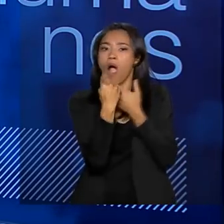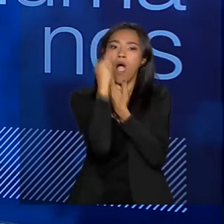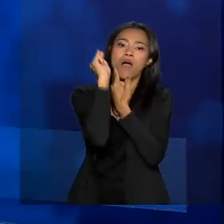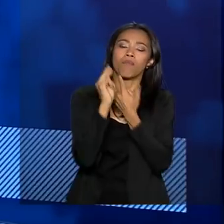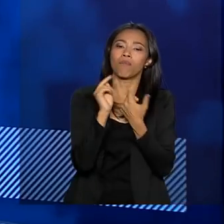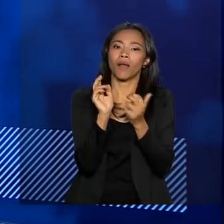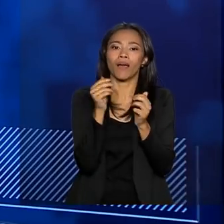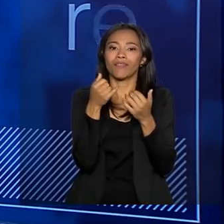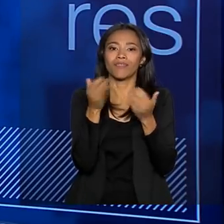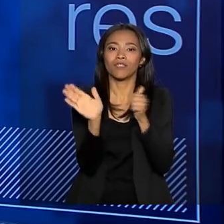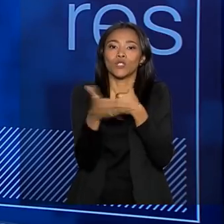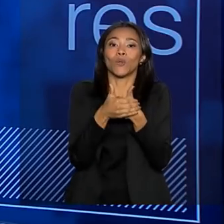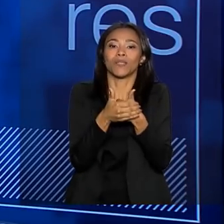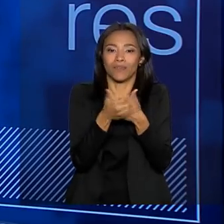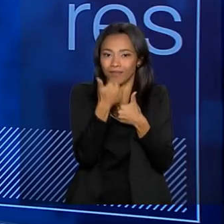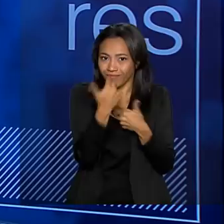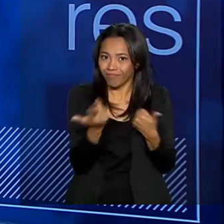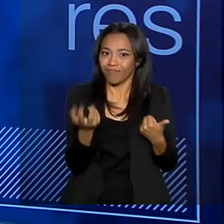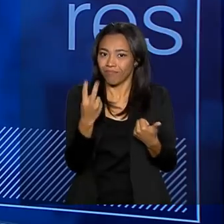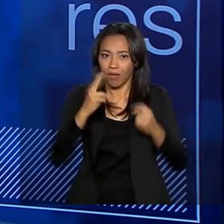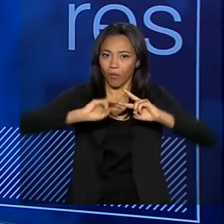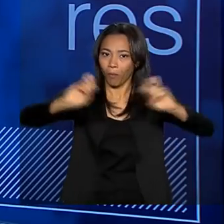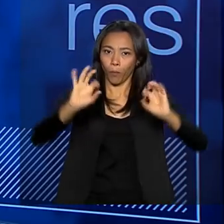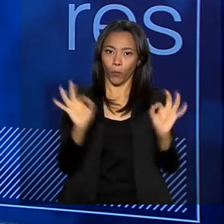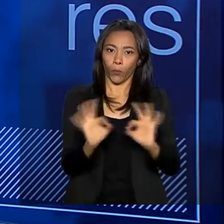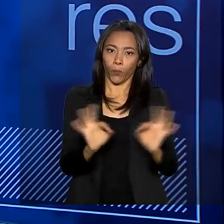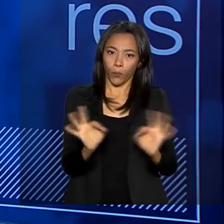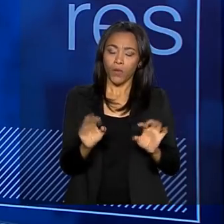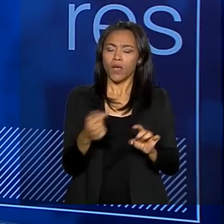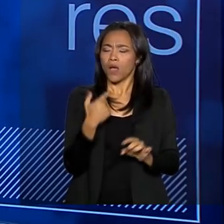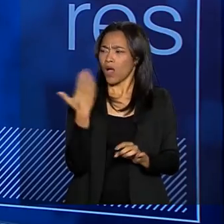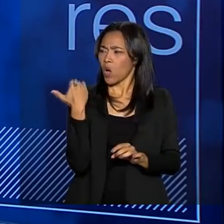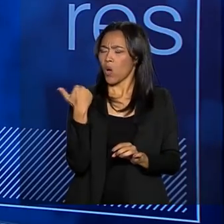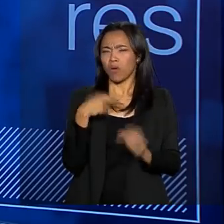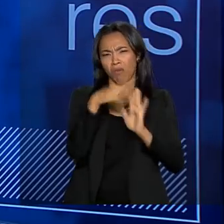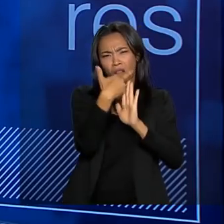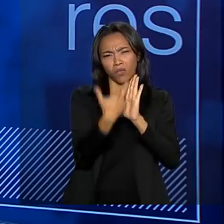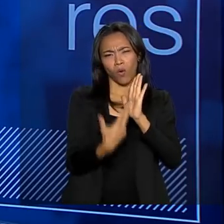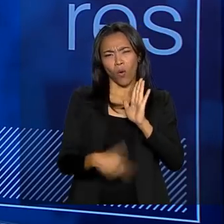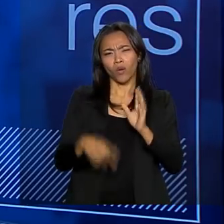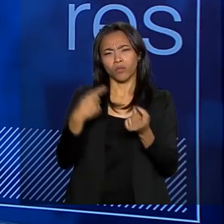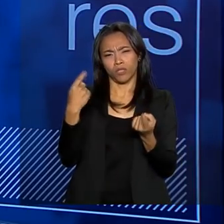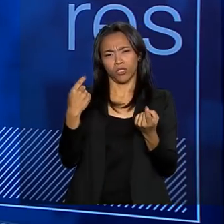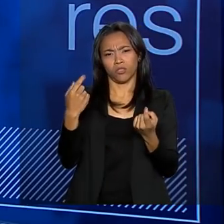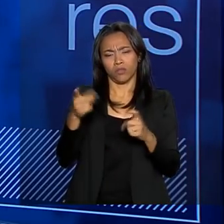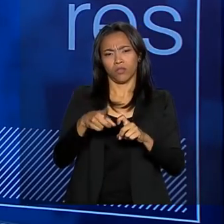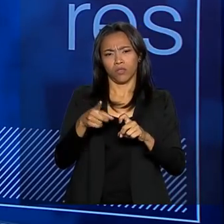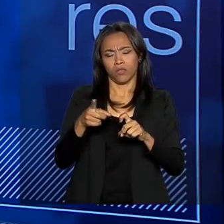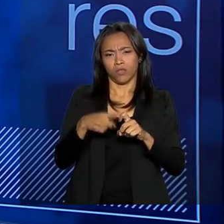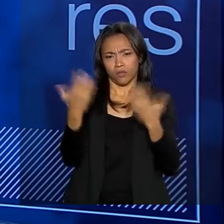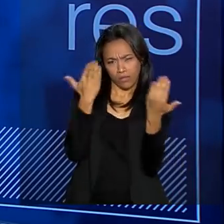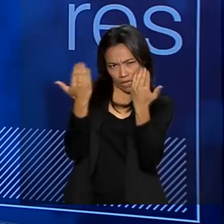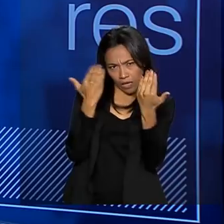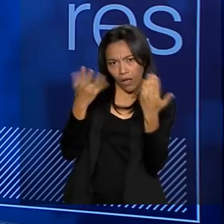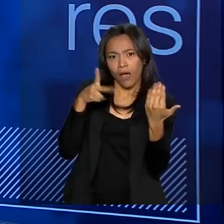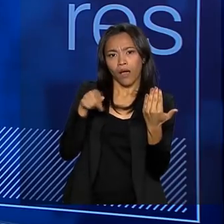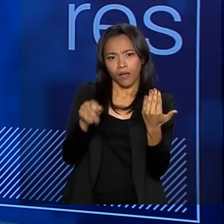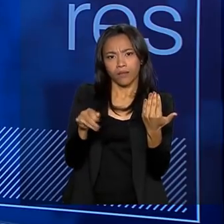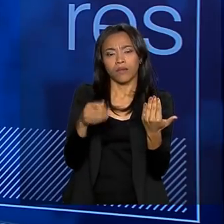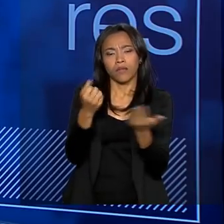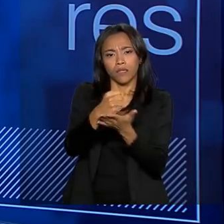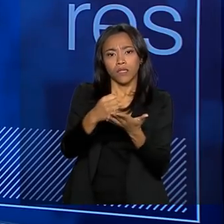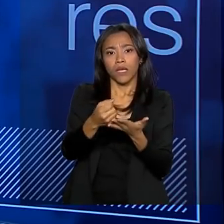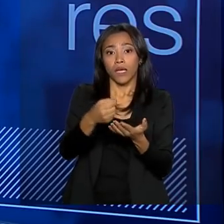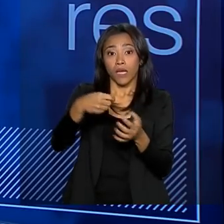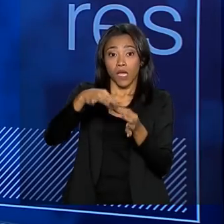cicatriz. E o desesperador, a gente recebeu agora um relatório de alguns psiquiatras que estão, inclusive, amarrando objetos